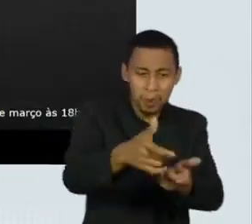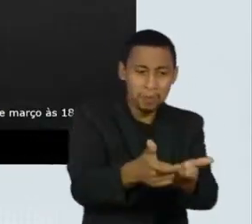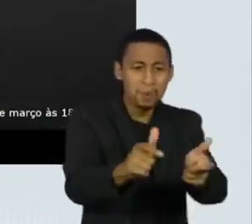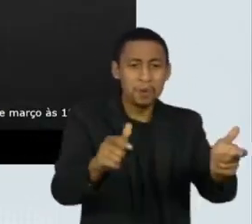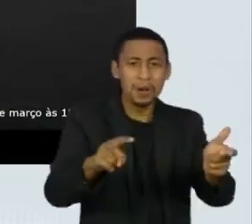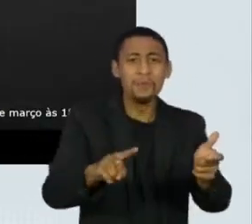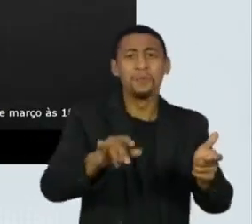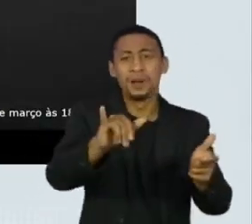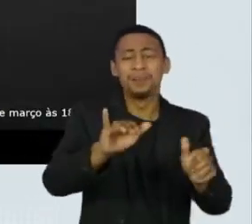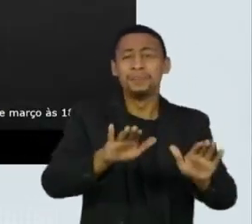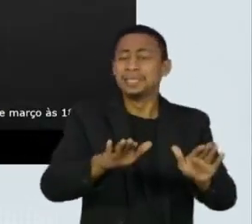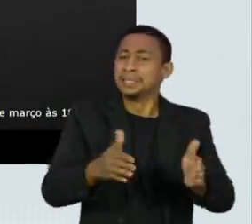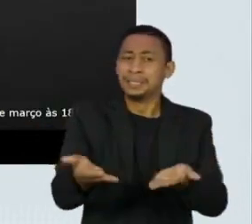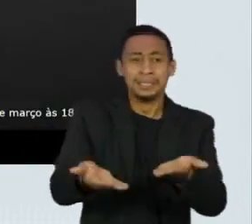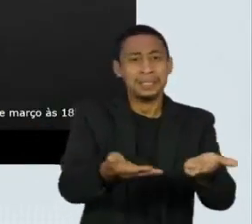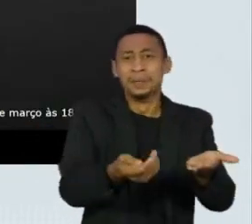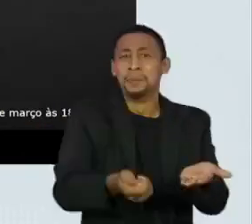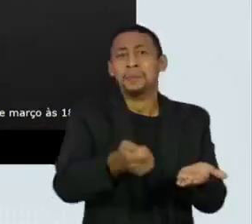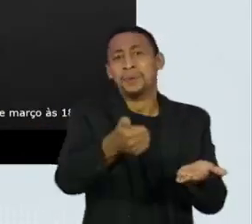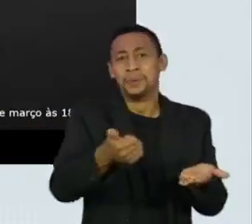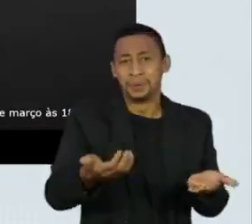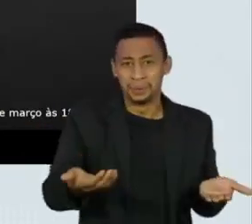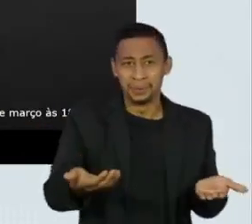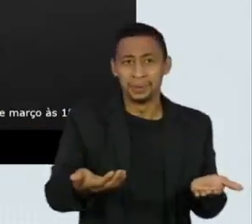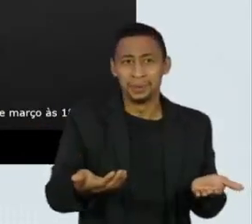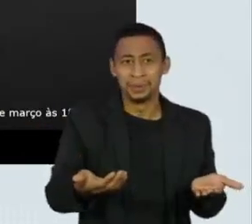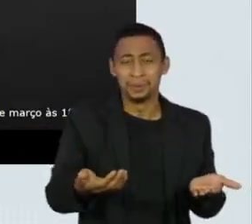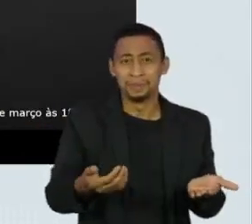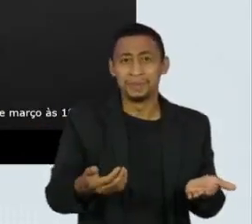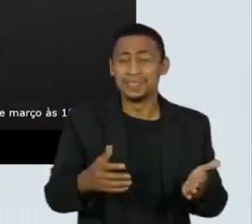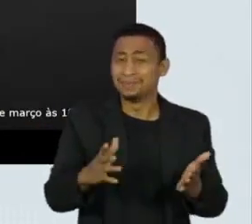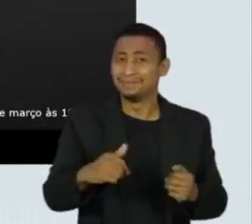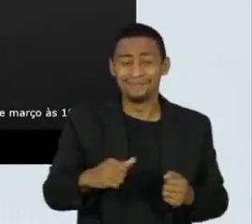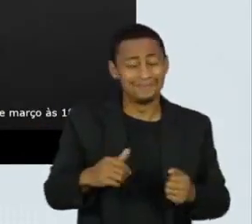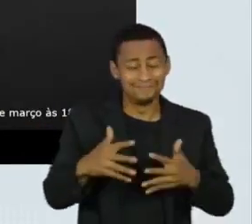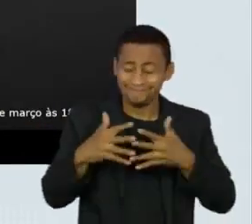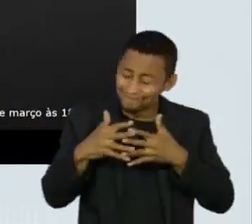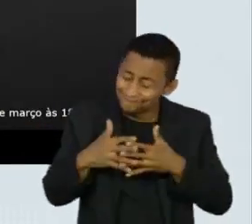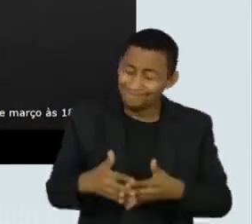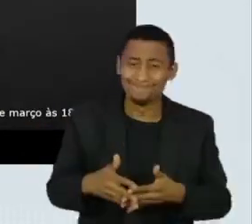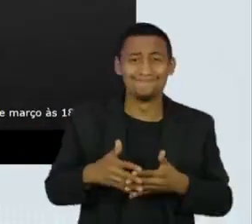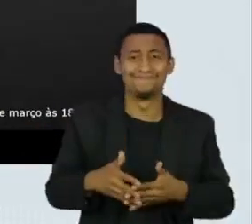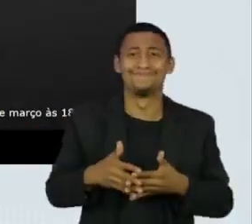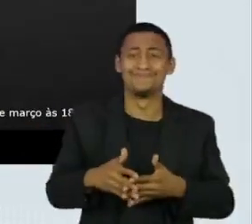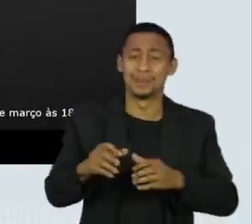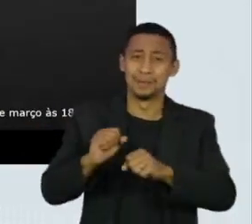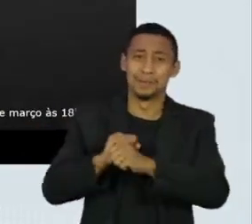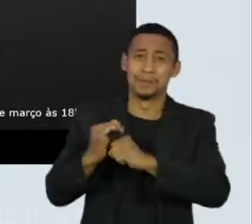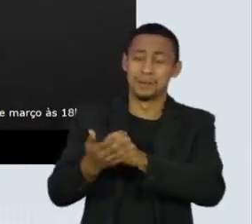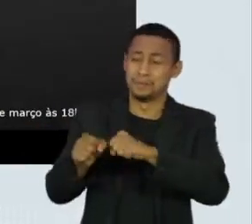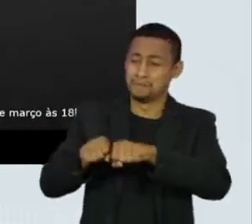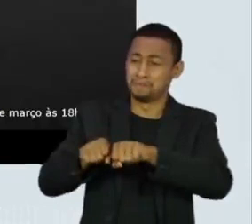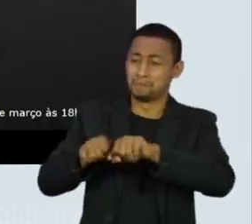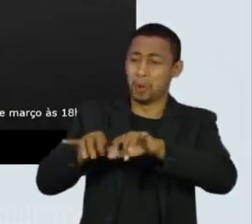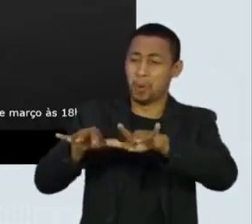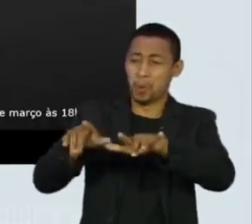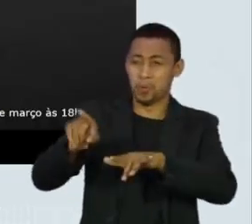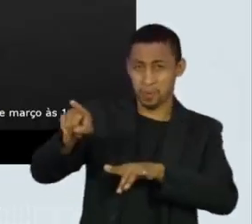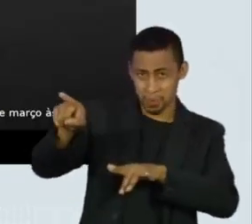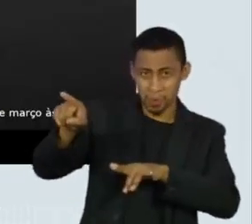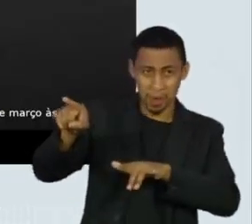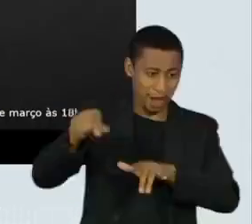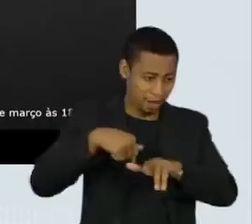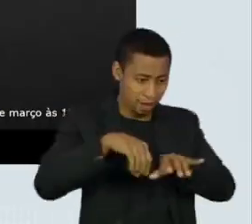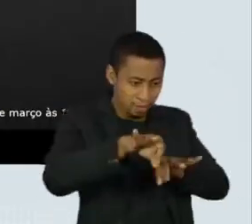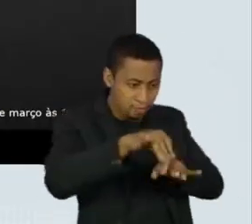Mas é muito pouco e não é tão célere como é a pandemia, infelizmente,